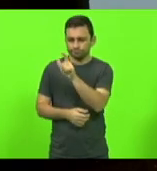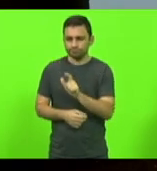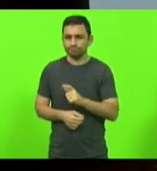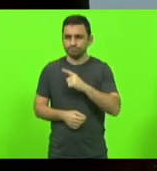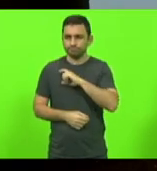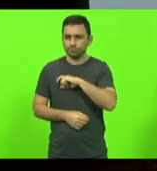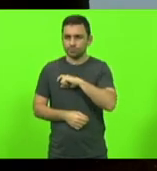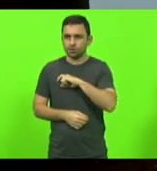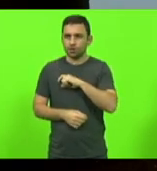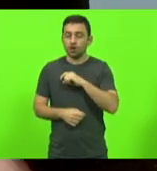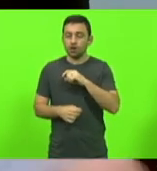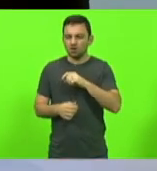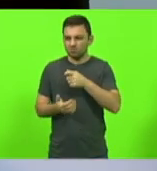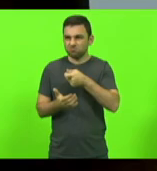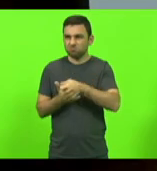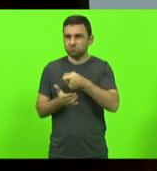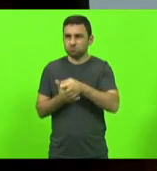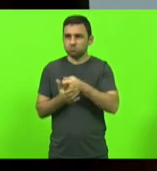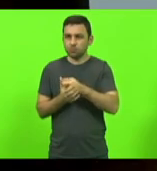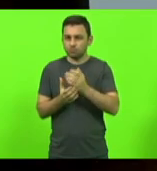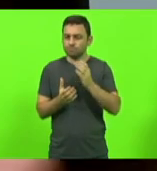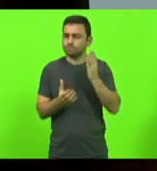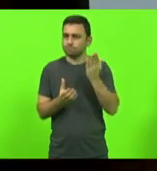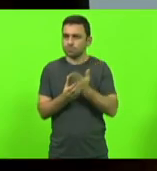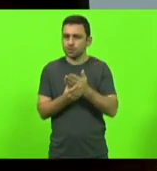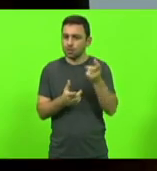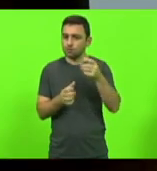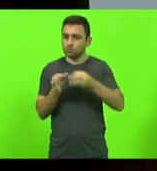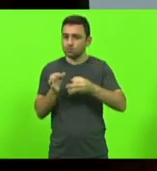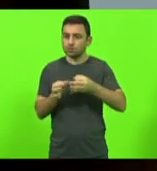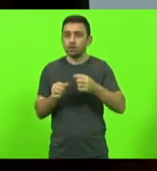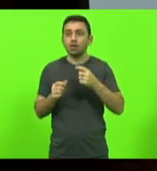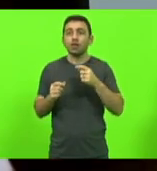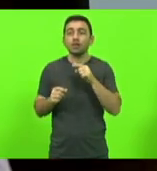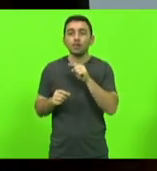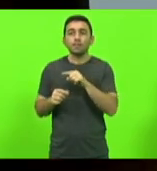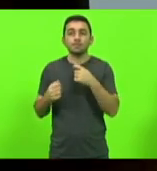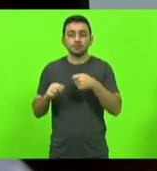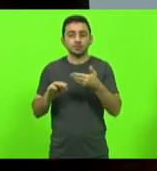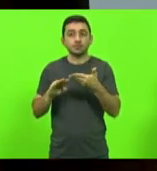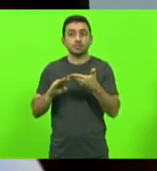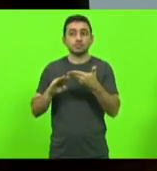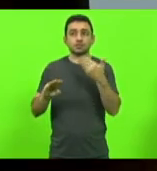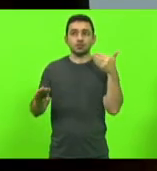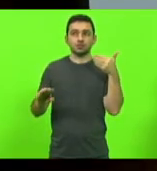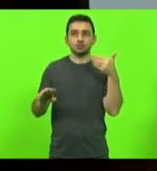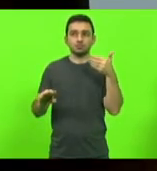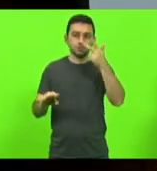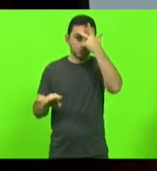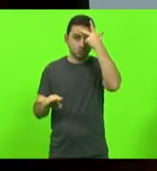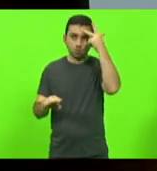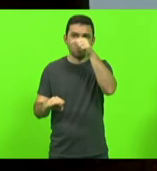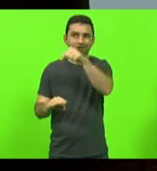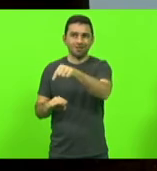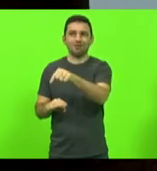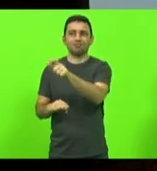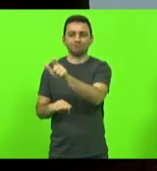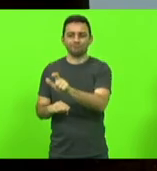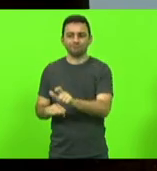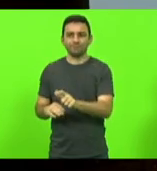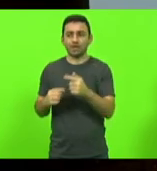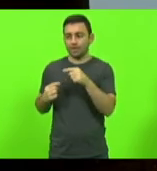judicialmente, a manter-se à distância da vítima, longe da vítima.